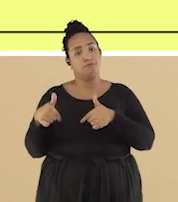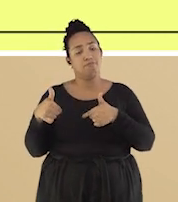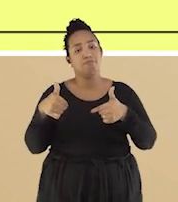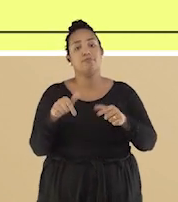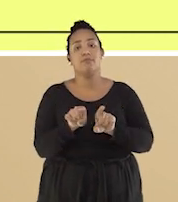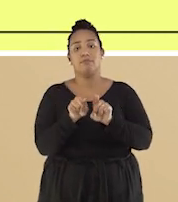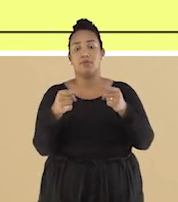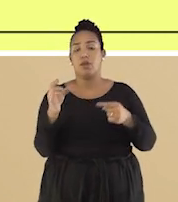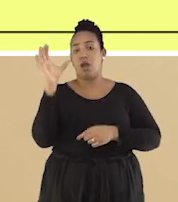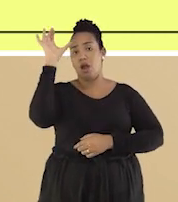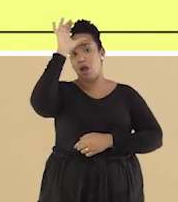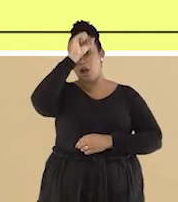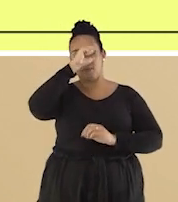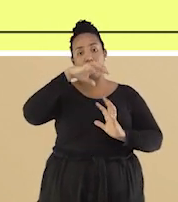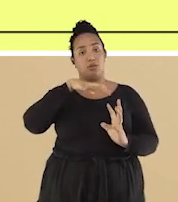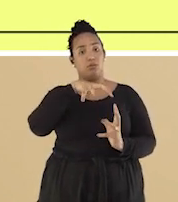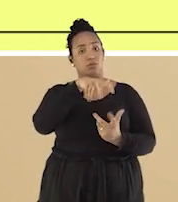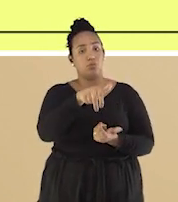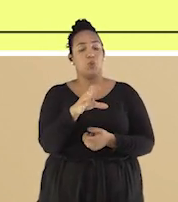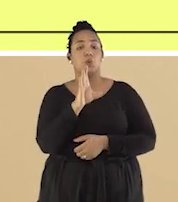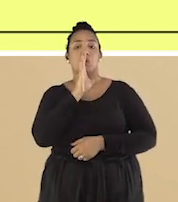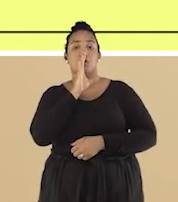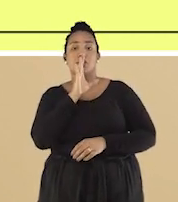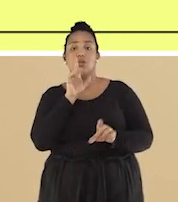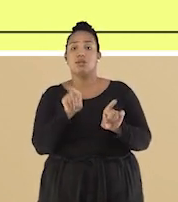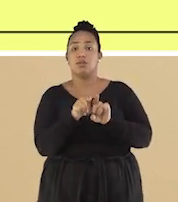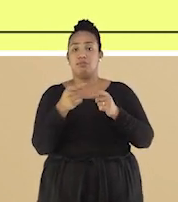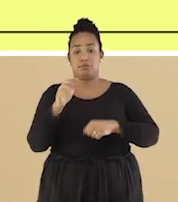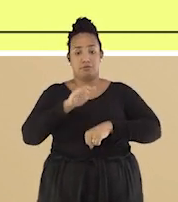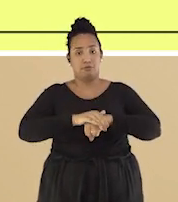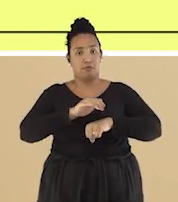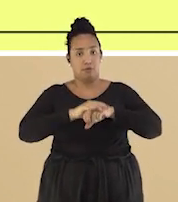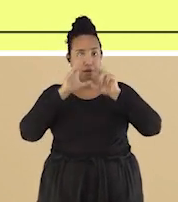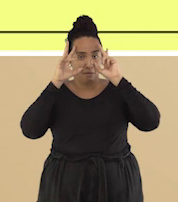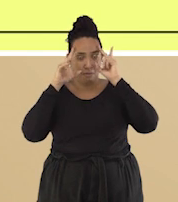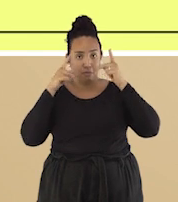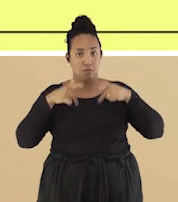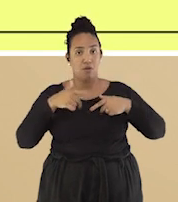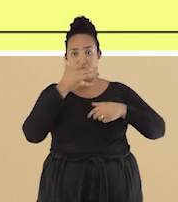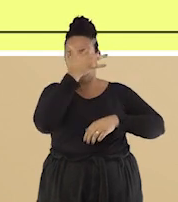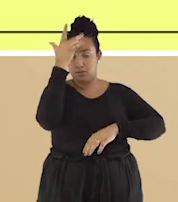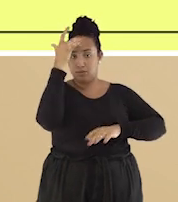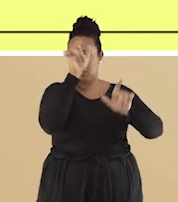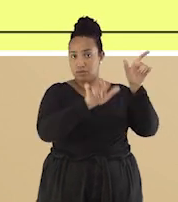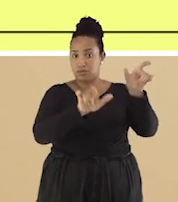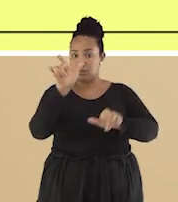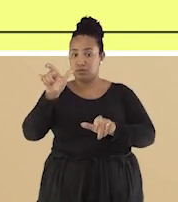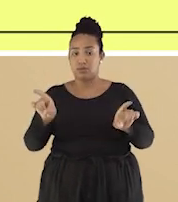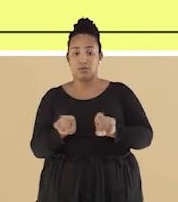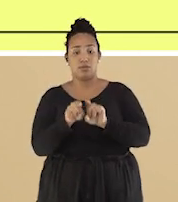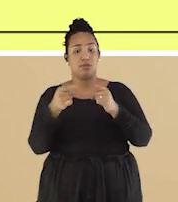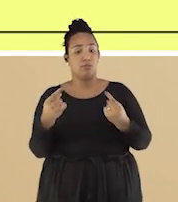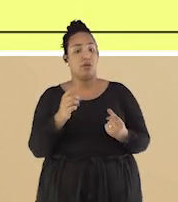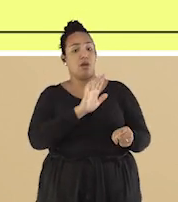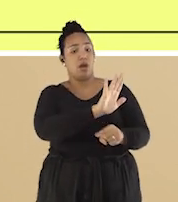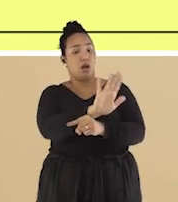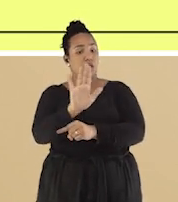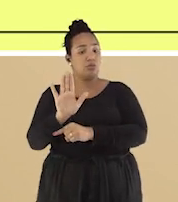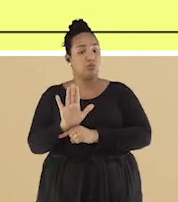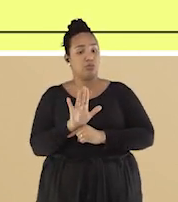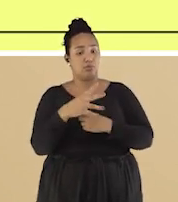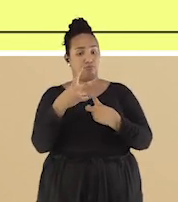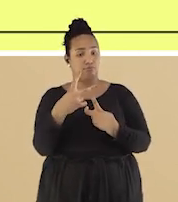aprender a conhecer o mundo, conhecer a si mesmo, conhecer as pessoas e contribuir para se compreender e